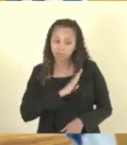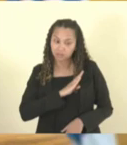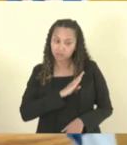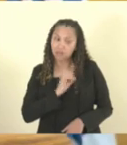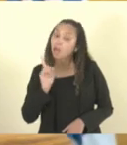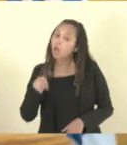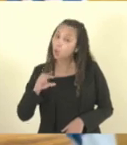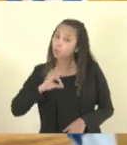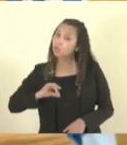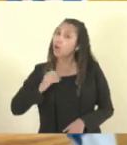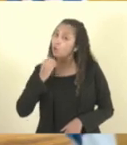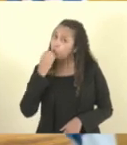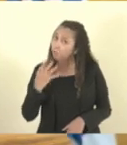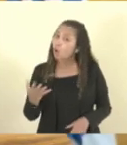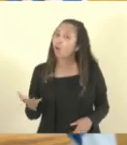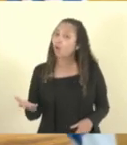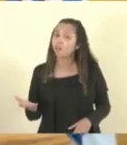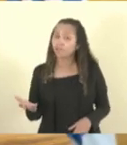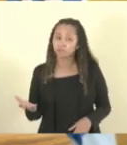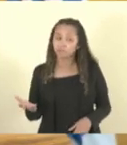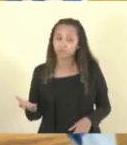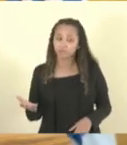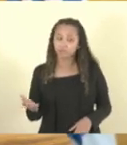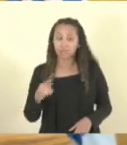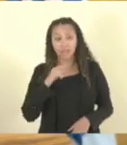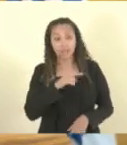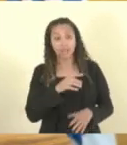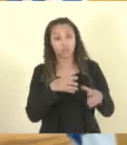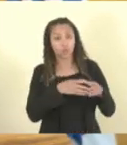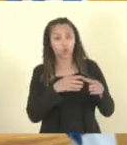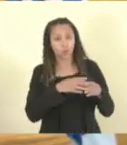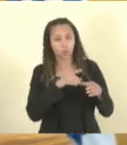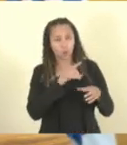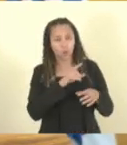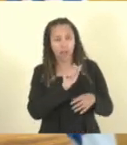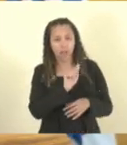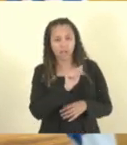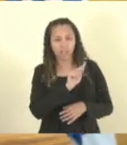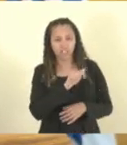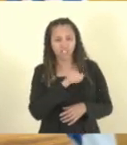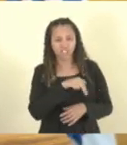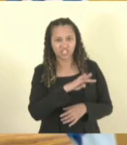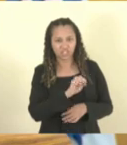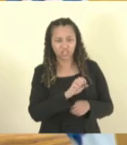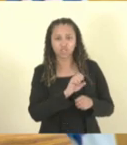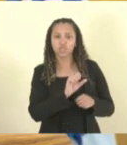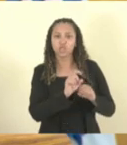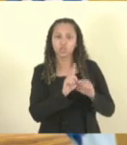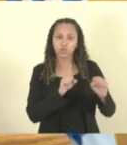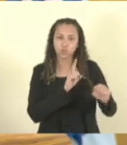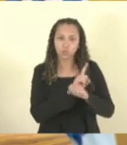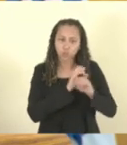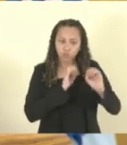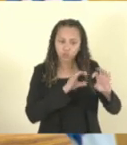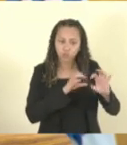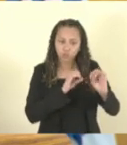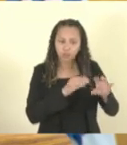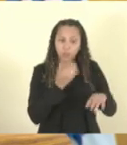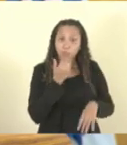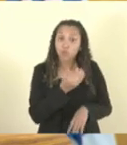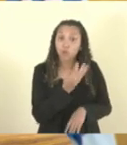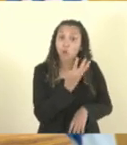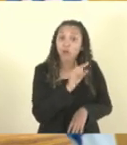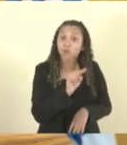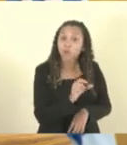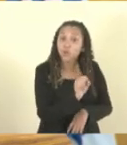é um salário bom, os agentes socioeducativos estão reivindicando 4 mil e